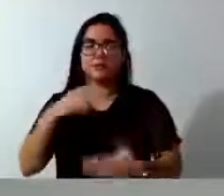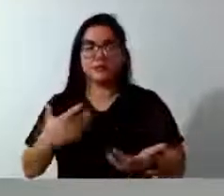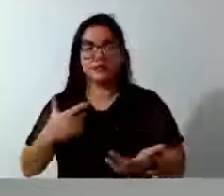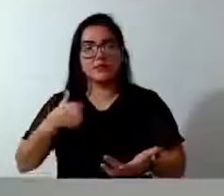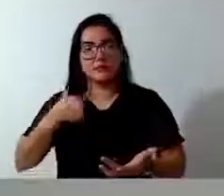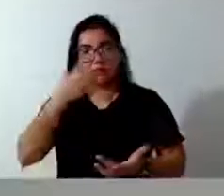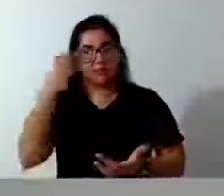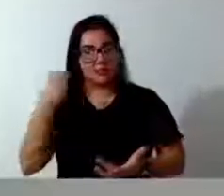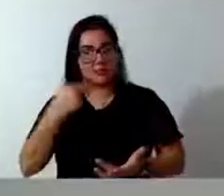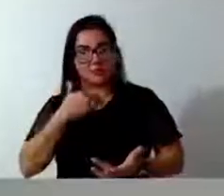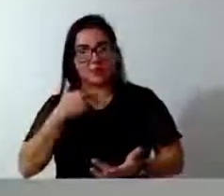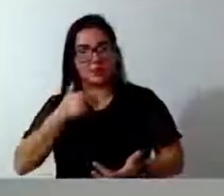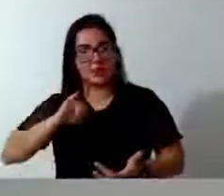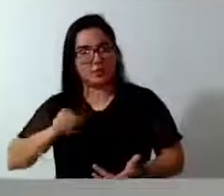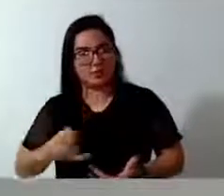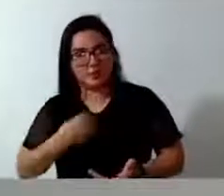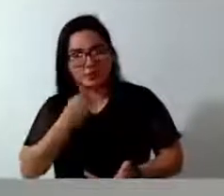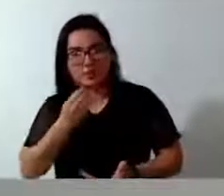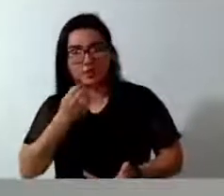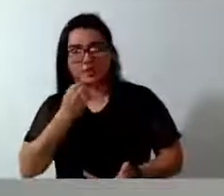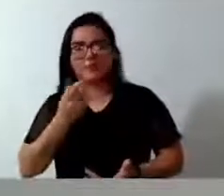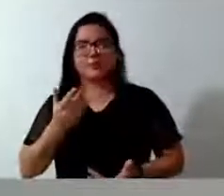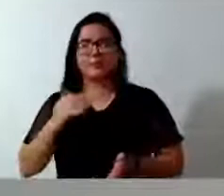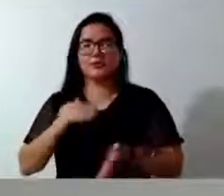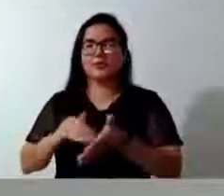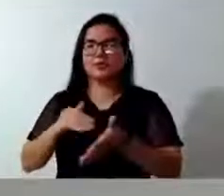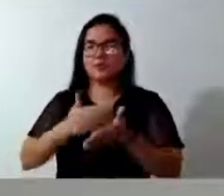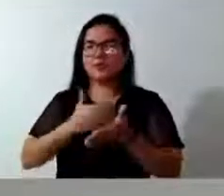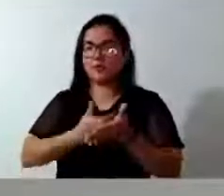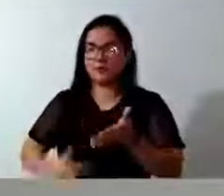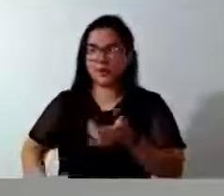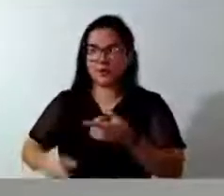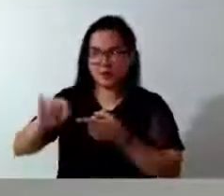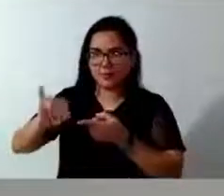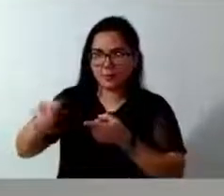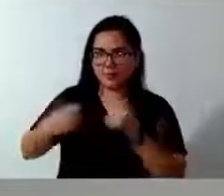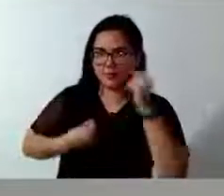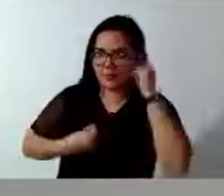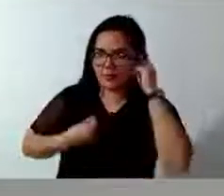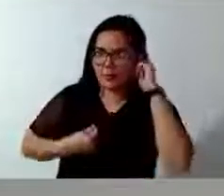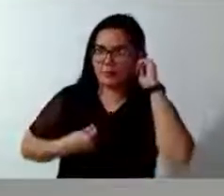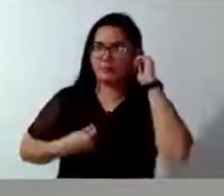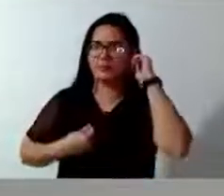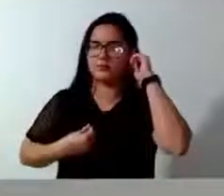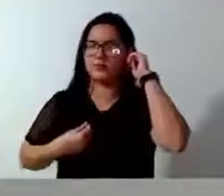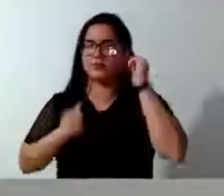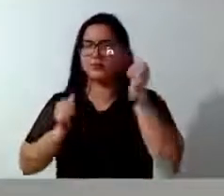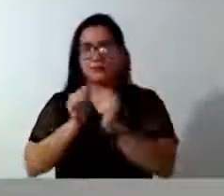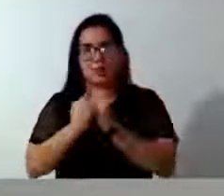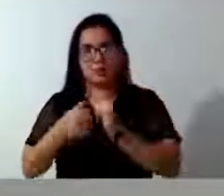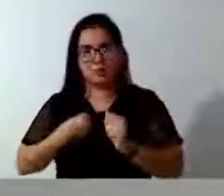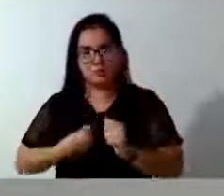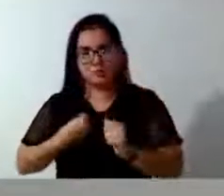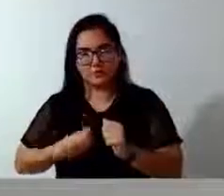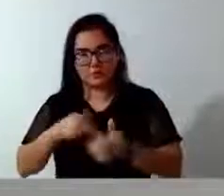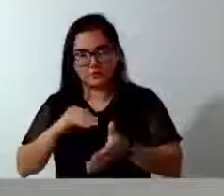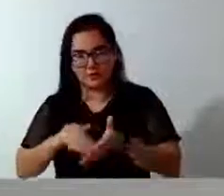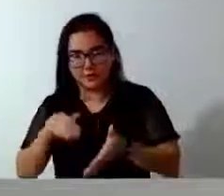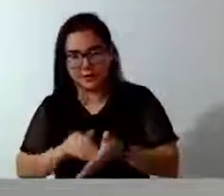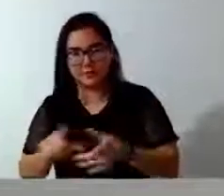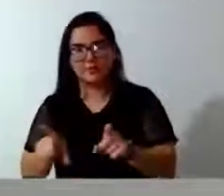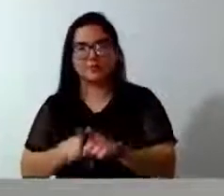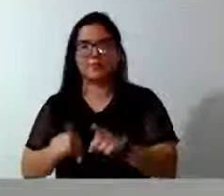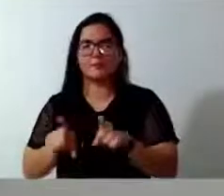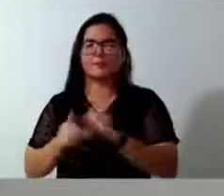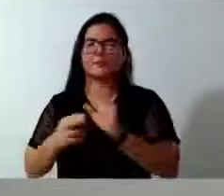perder a oportunidade de aproveitar que o secretário de governo está aqui, que o secretário de Esporte, Cultura e Turismo está aqui, e também um dos representantes da Batalha da